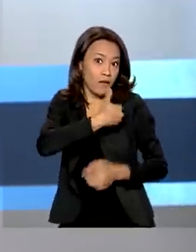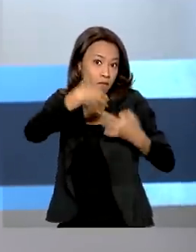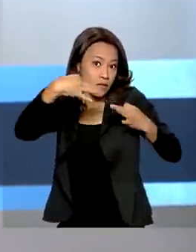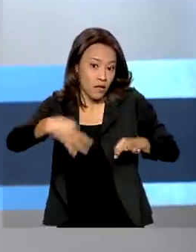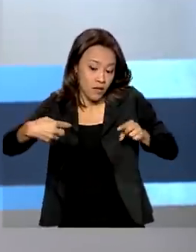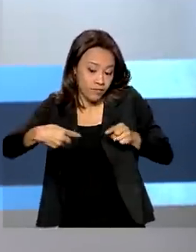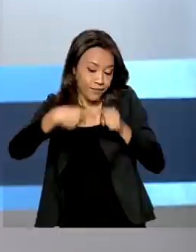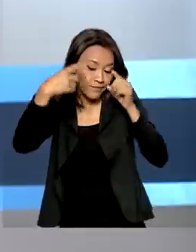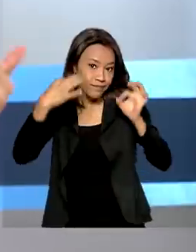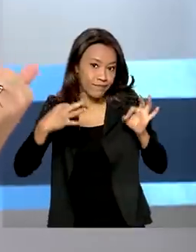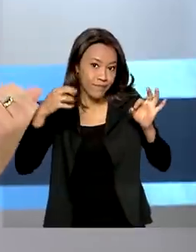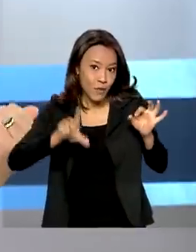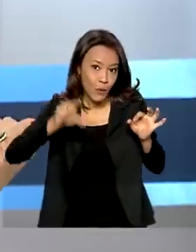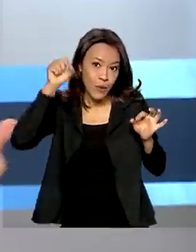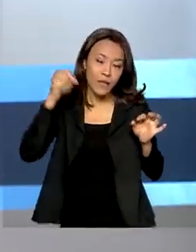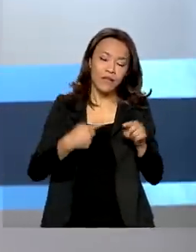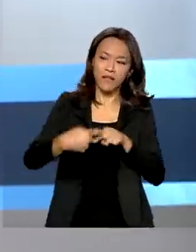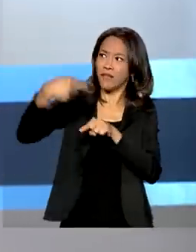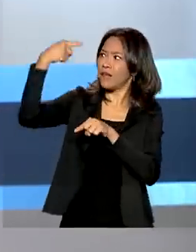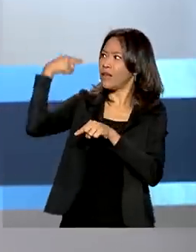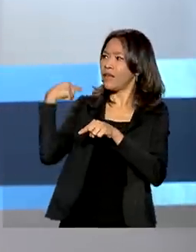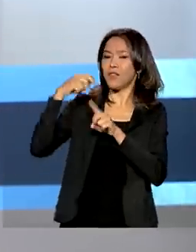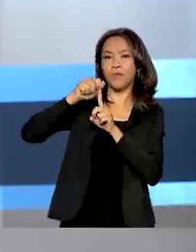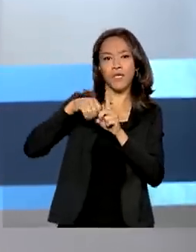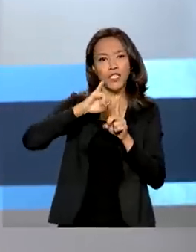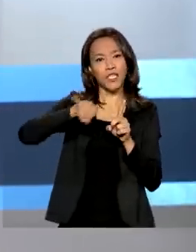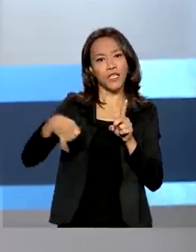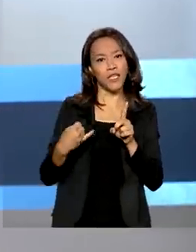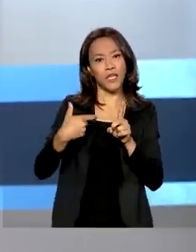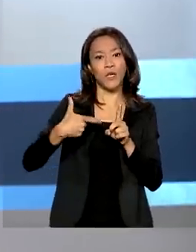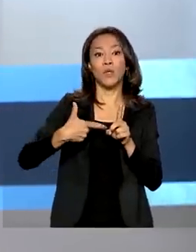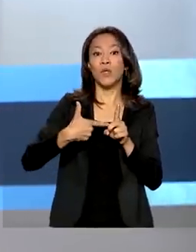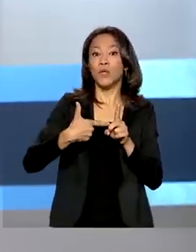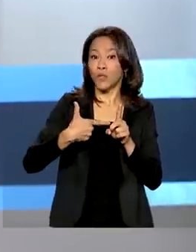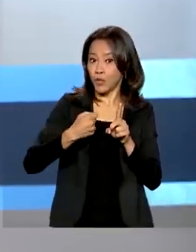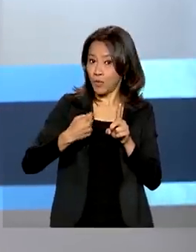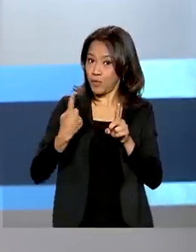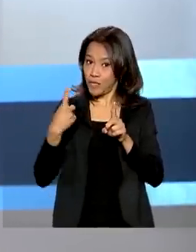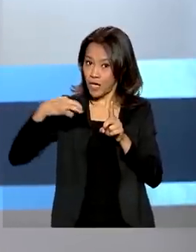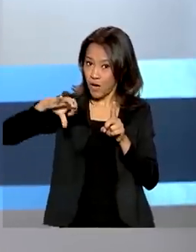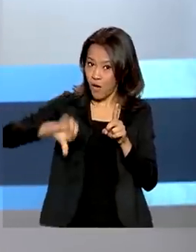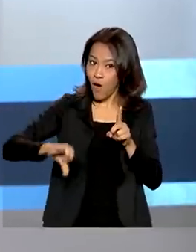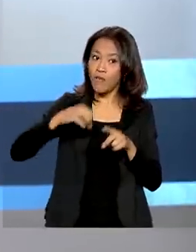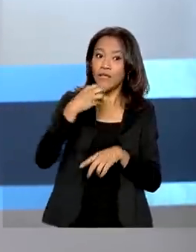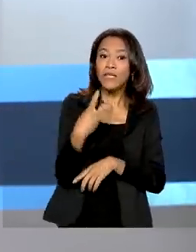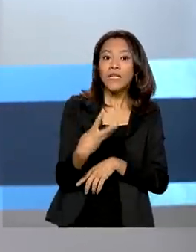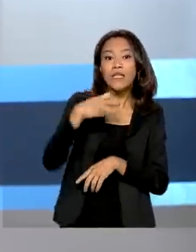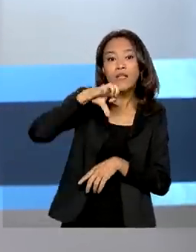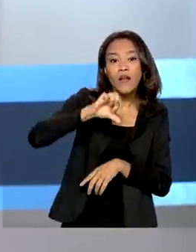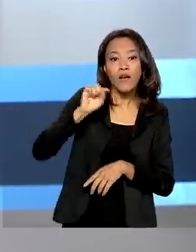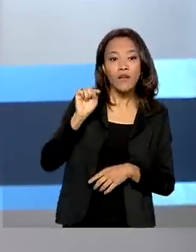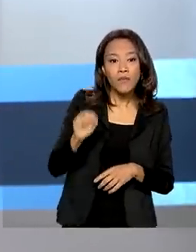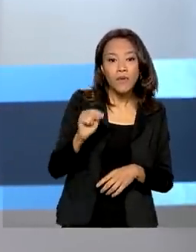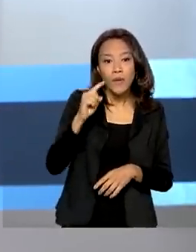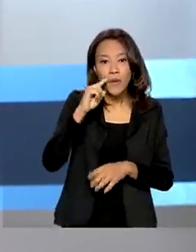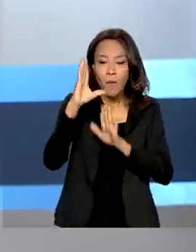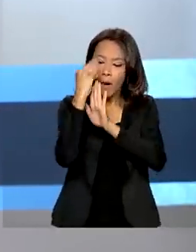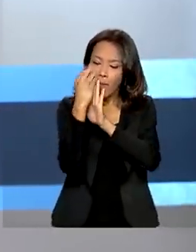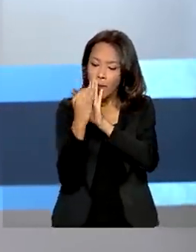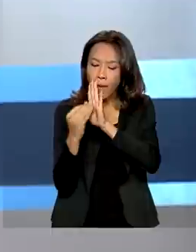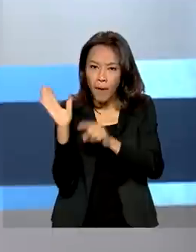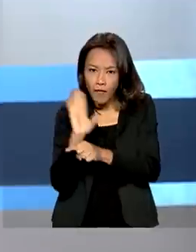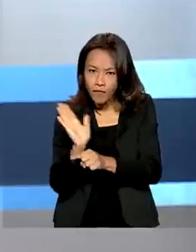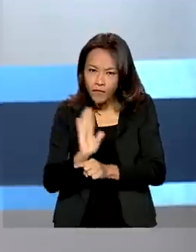na hora de escolher. Desde janeiro de 2019, mais de 39 mil conteúdos audiovisuais já foram